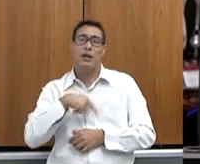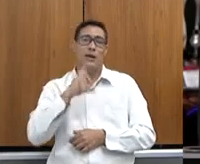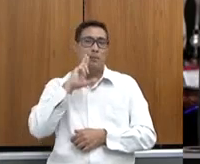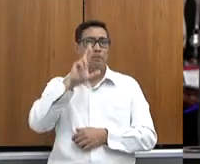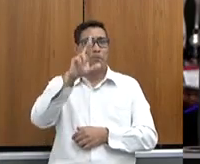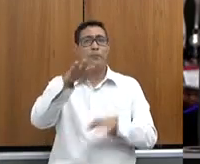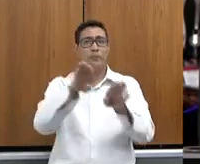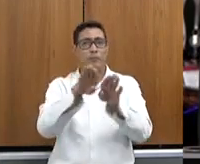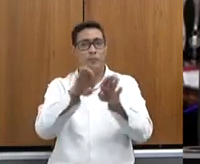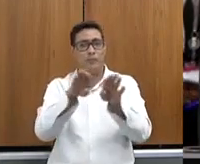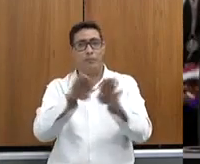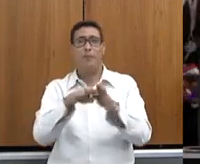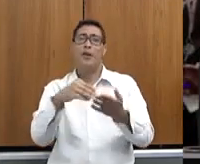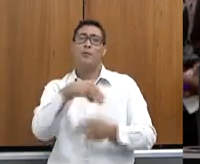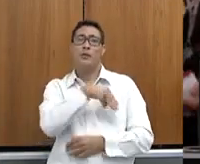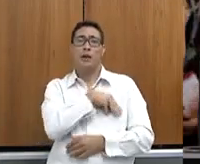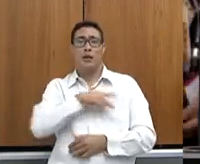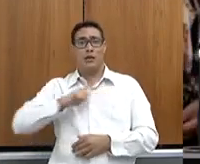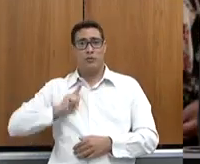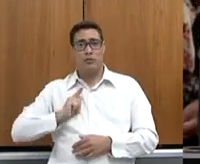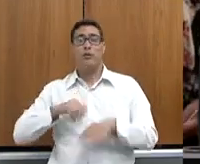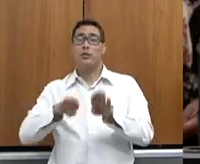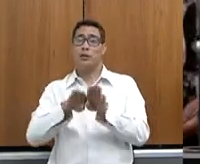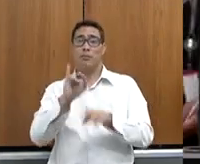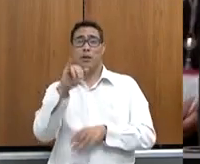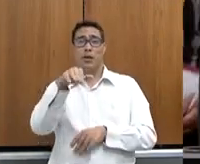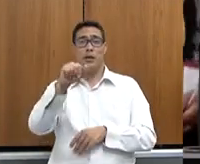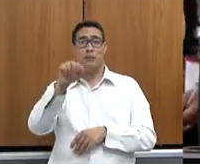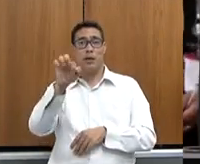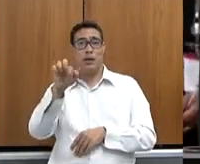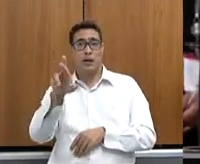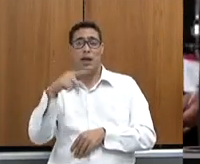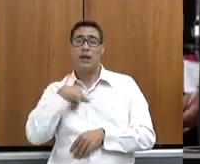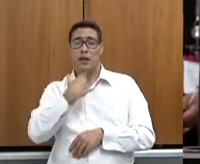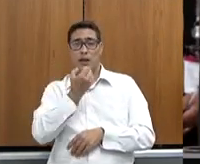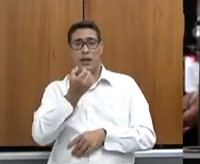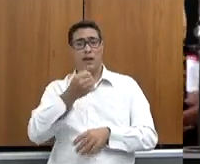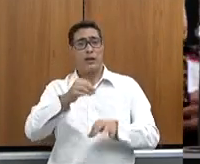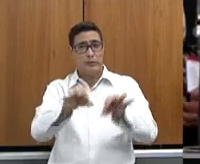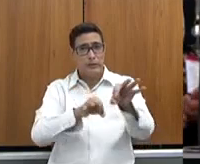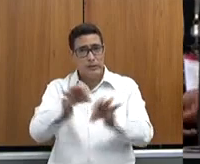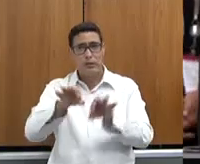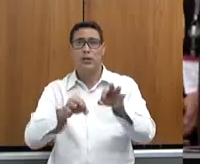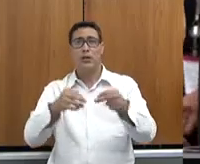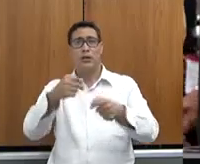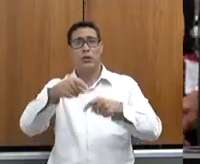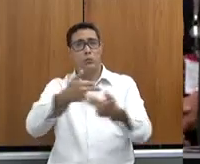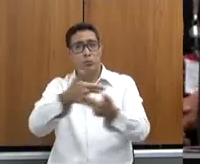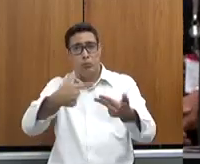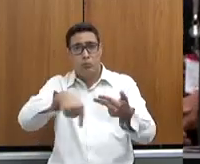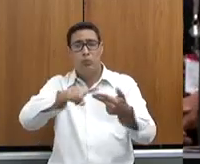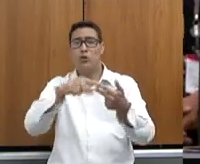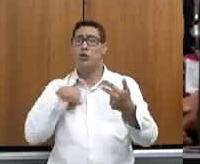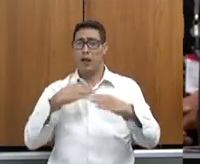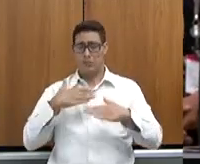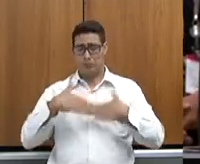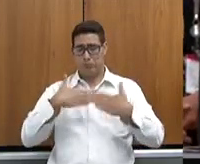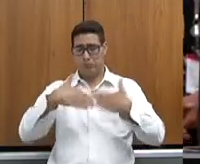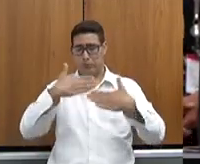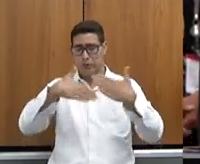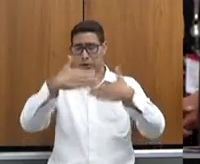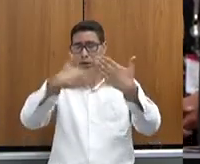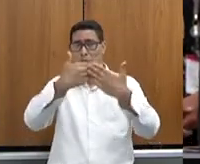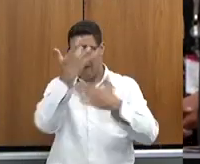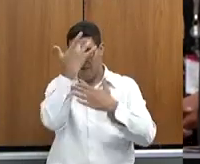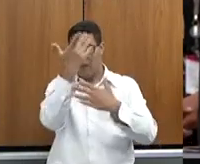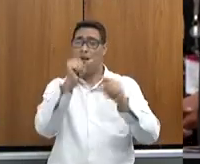o Ministério da Agricultura e a própria MATER, que trabalha principalmente as boas práticas, nós temos crescido e tendo capilaridade, facilitando